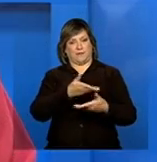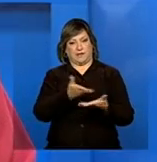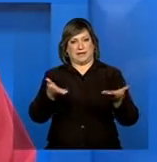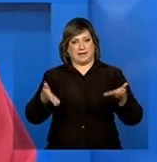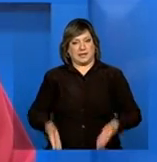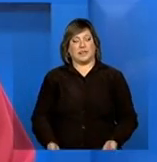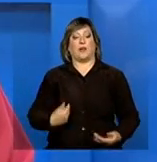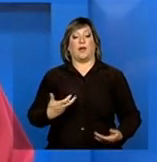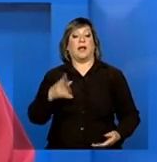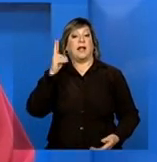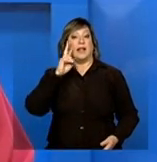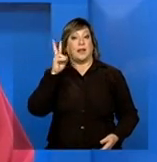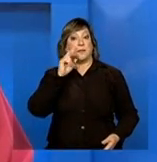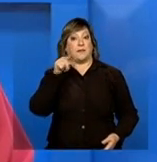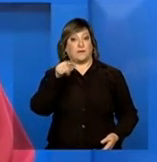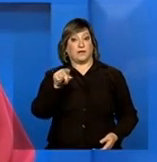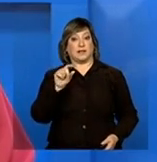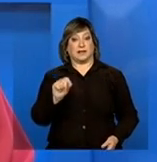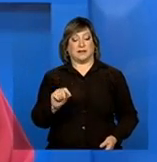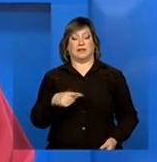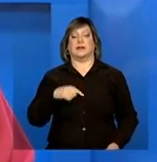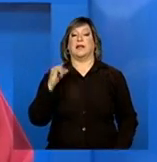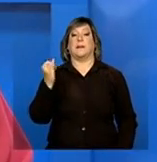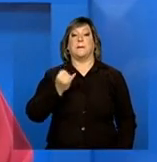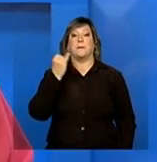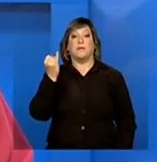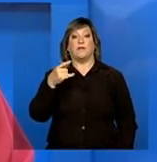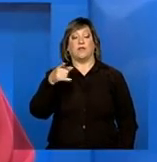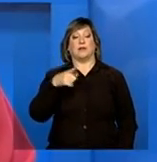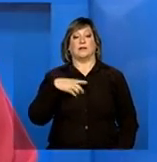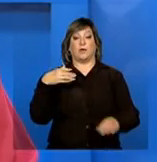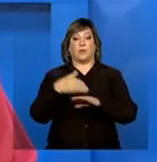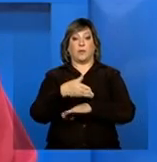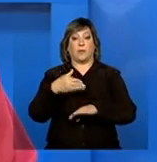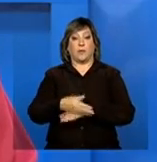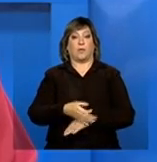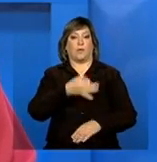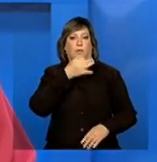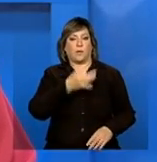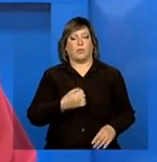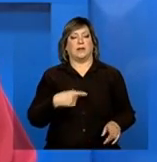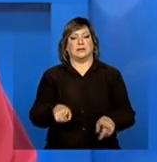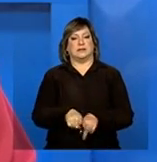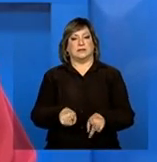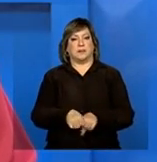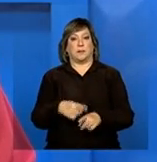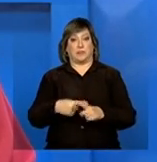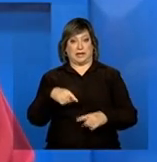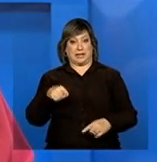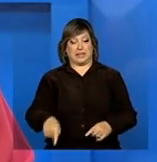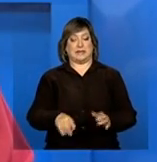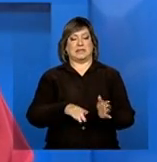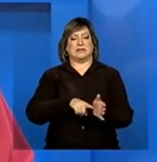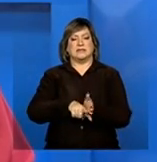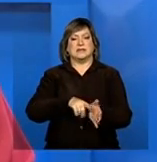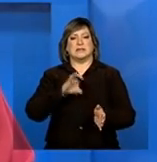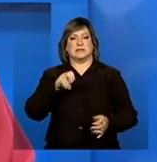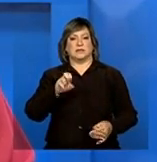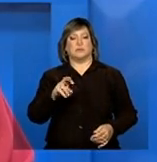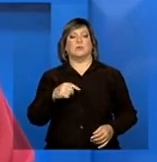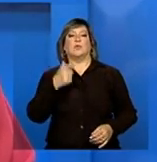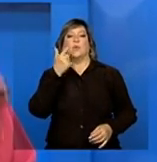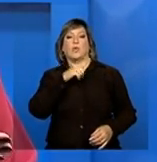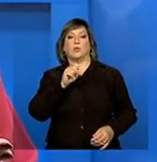E quero lembrar você, a importância da sua participação, para que esse Censo Suas chegue redondinho aqui,